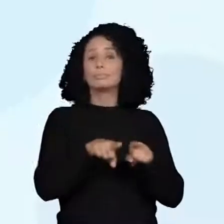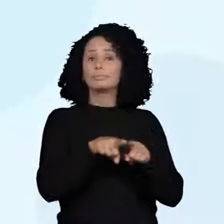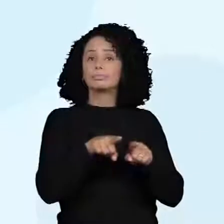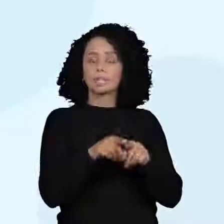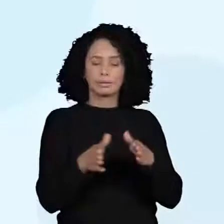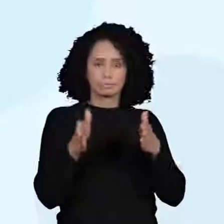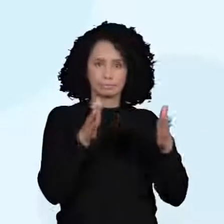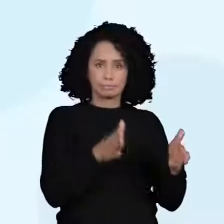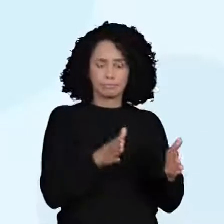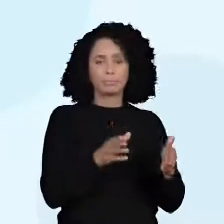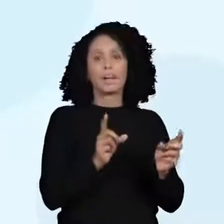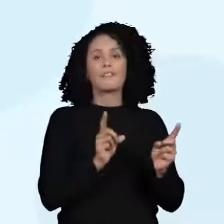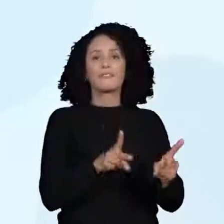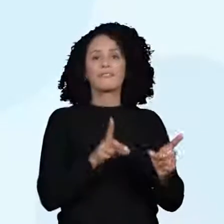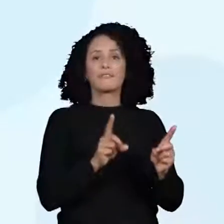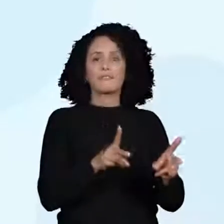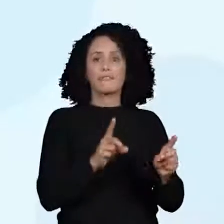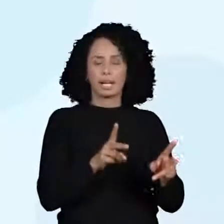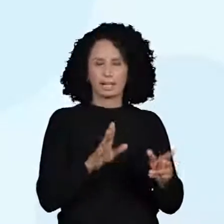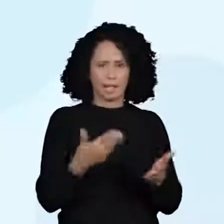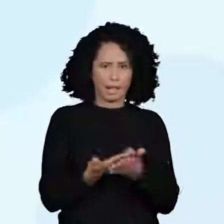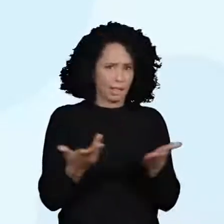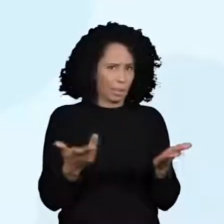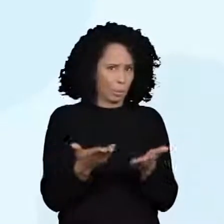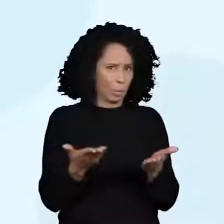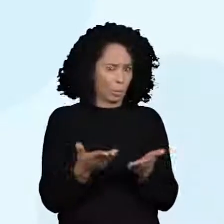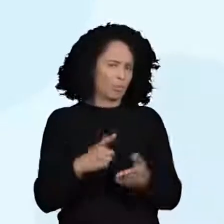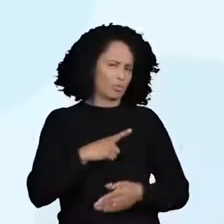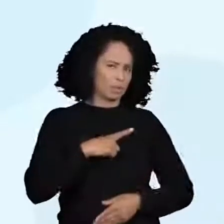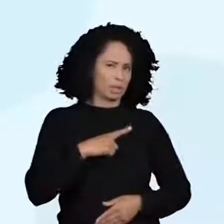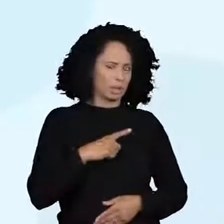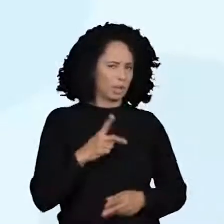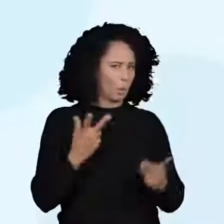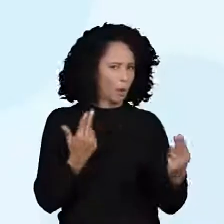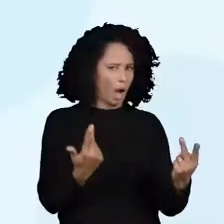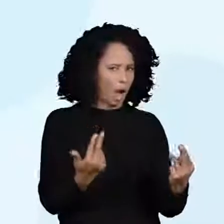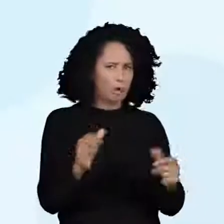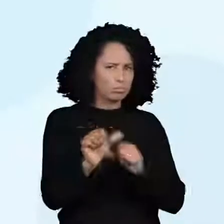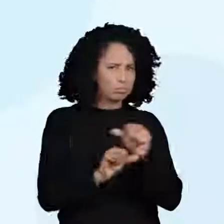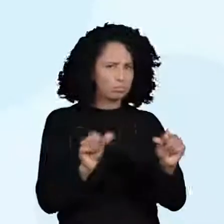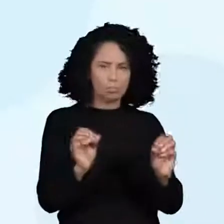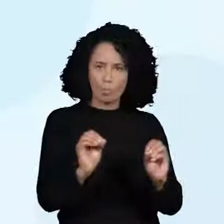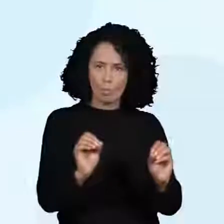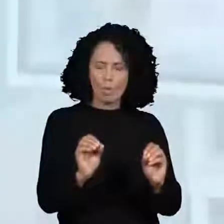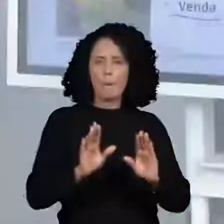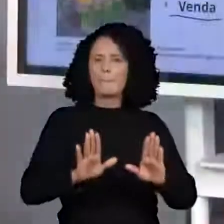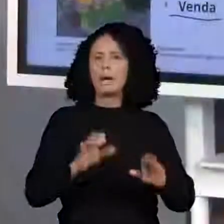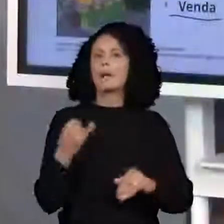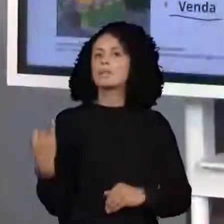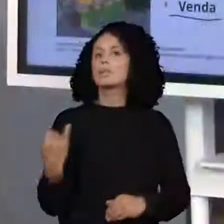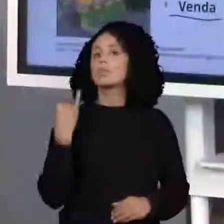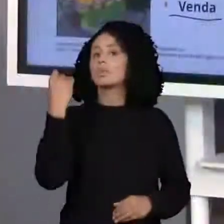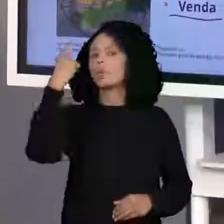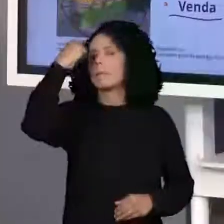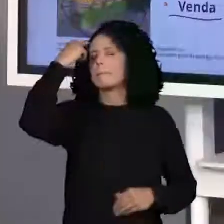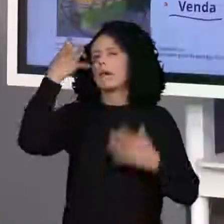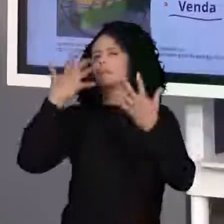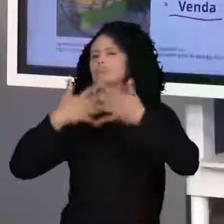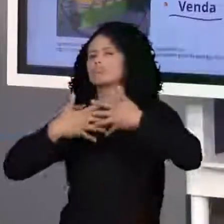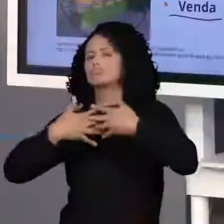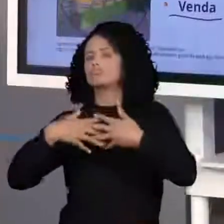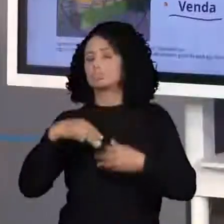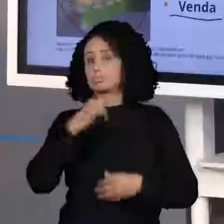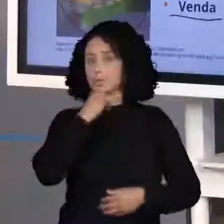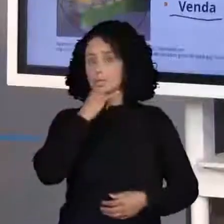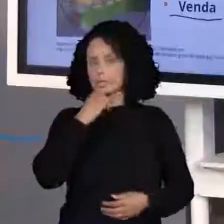é muito próximo do que a gente está hoje. Muito bem. Então, que é importante a gente pensar? Que, inicialmente,